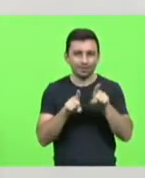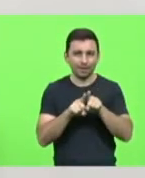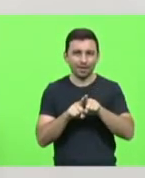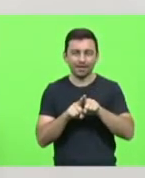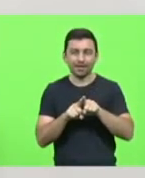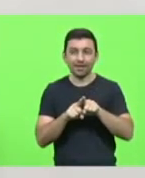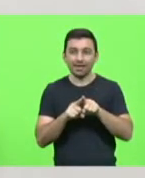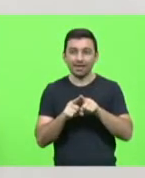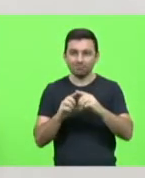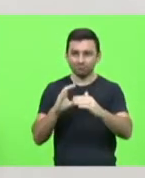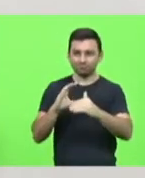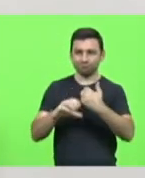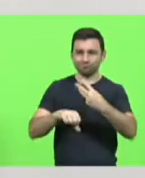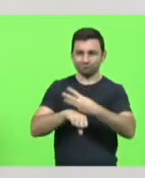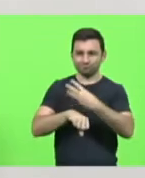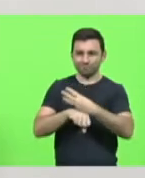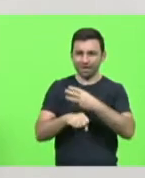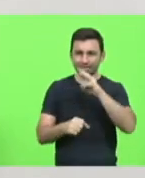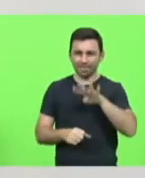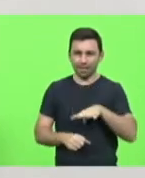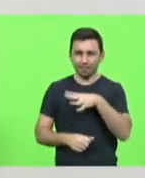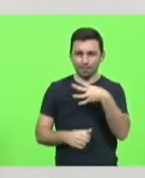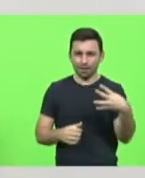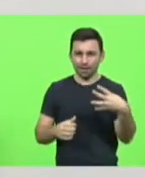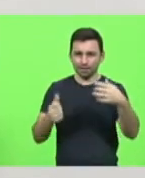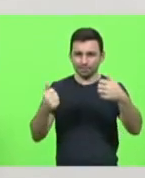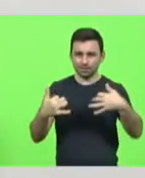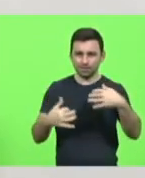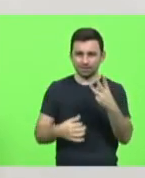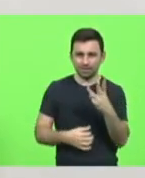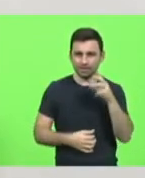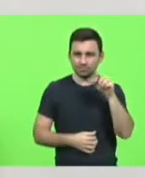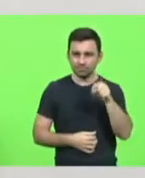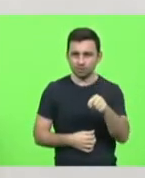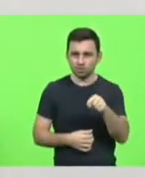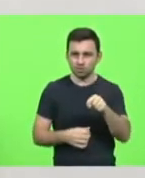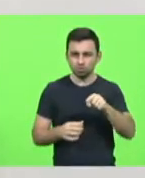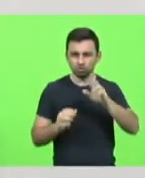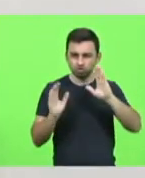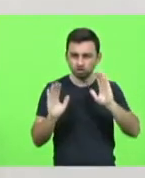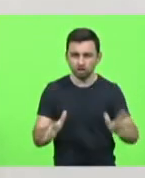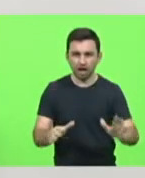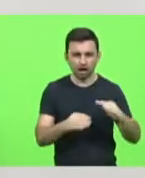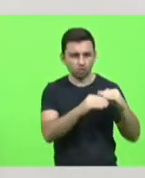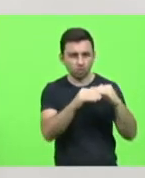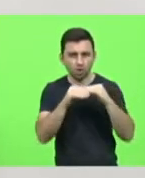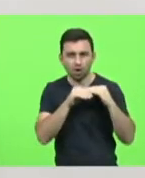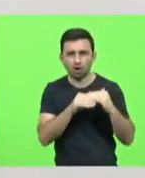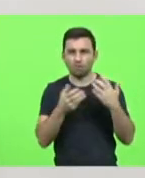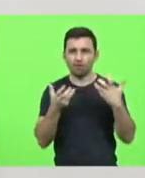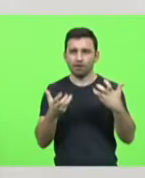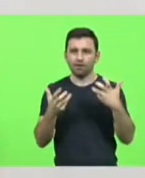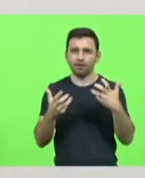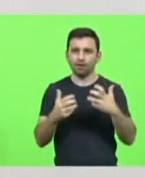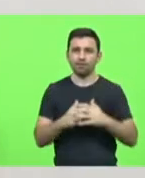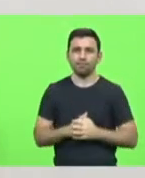dos 3 mil já para todos, de forma igualitária, enfim, tudo isso.